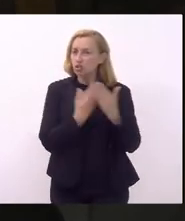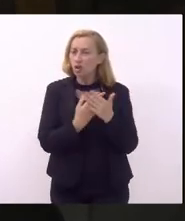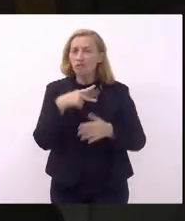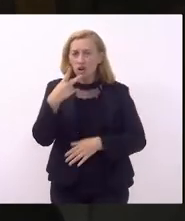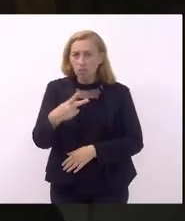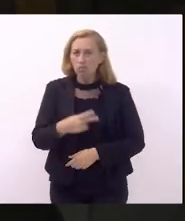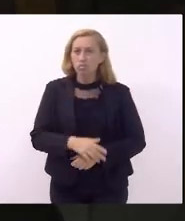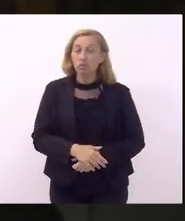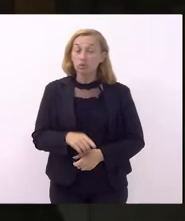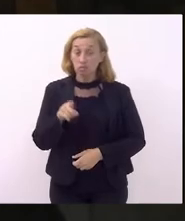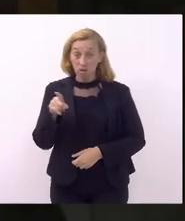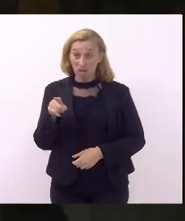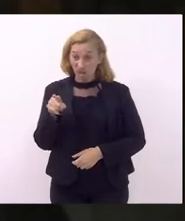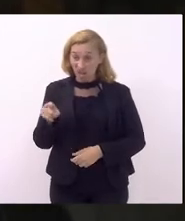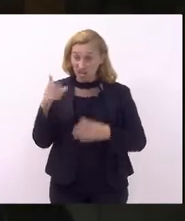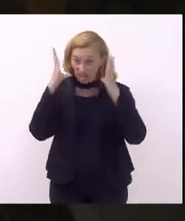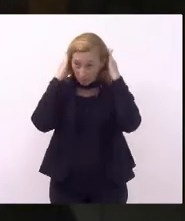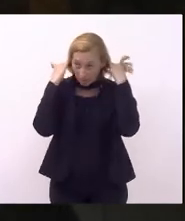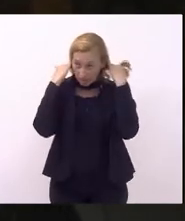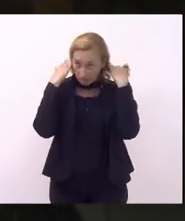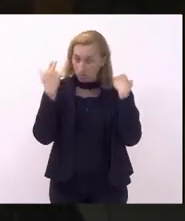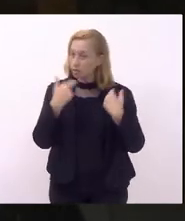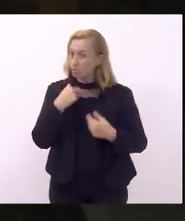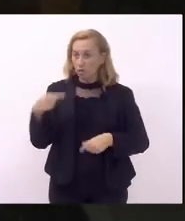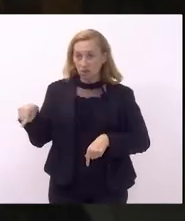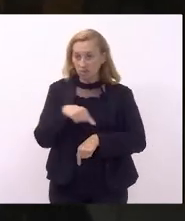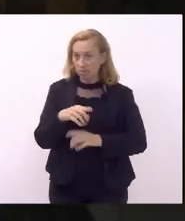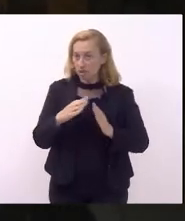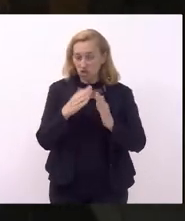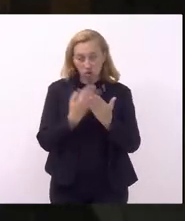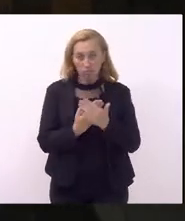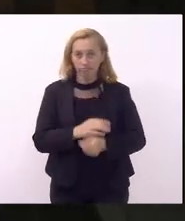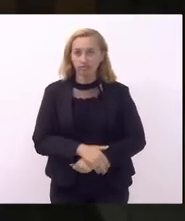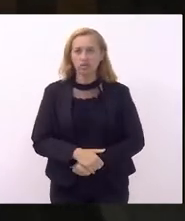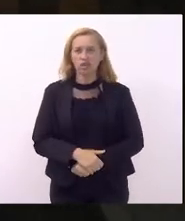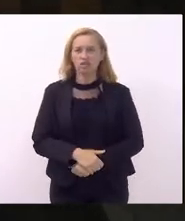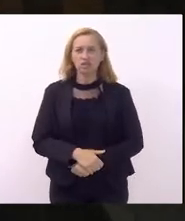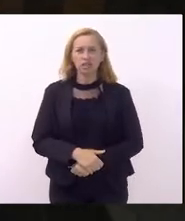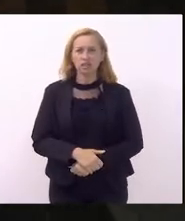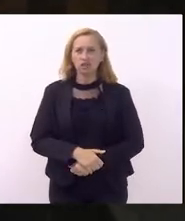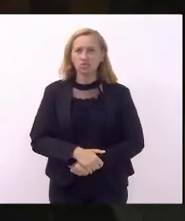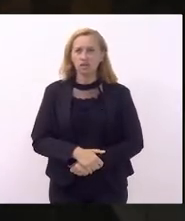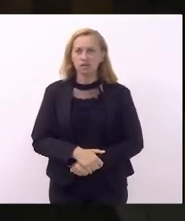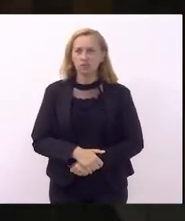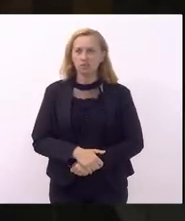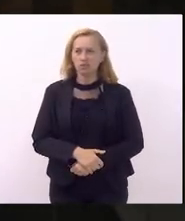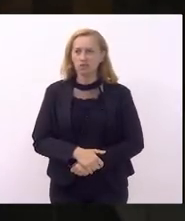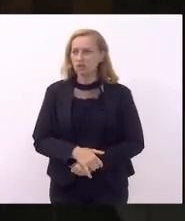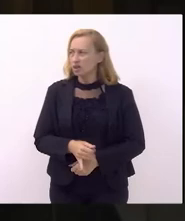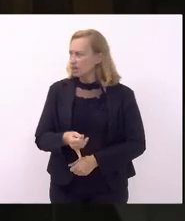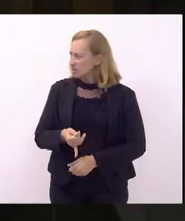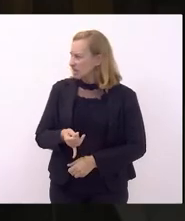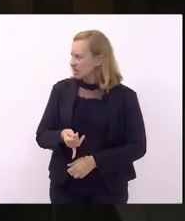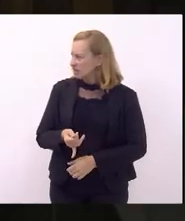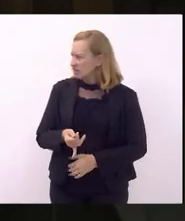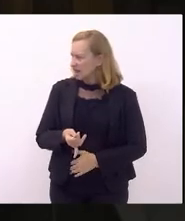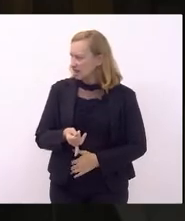com esse cabelo essa menina não pode frequentar essa escola esse não é um exemplo isolado